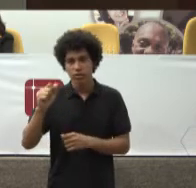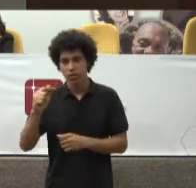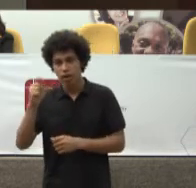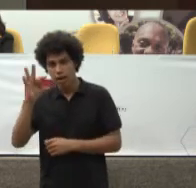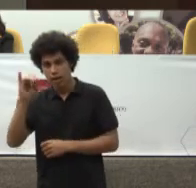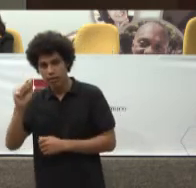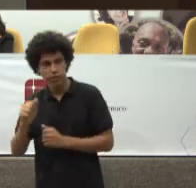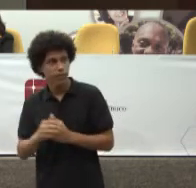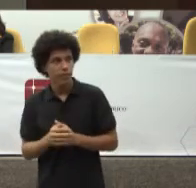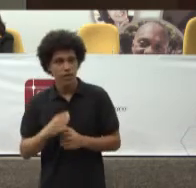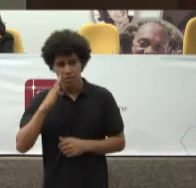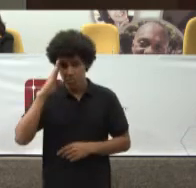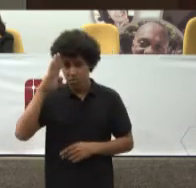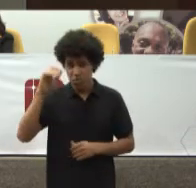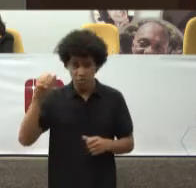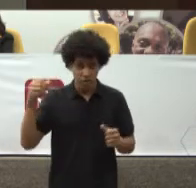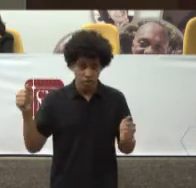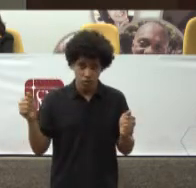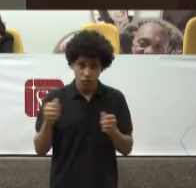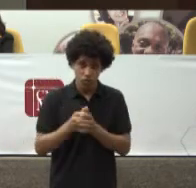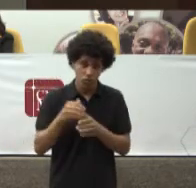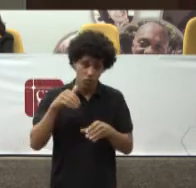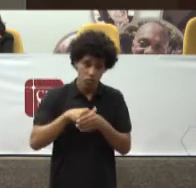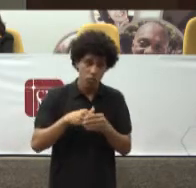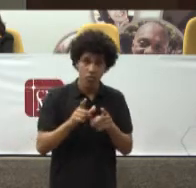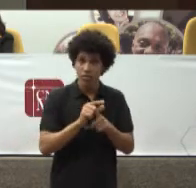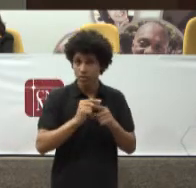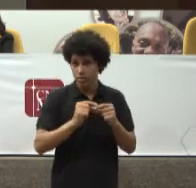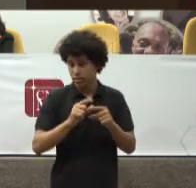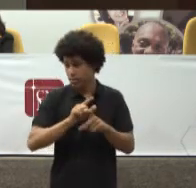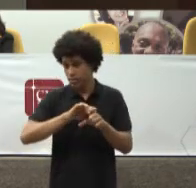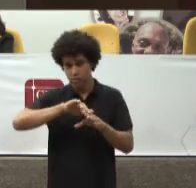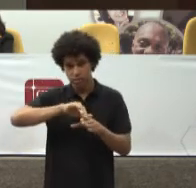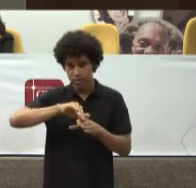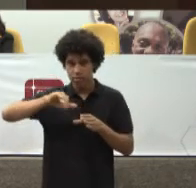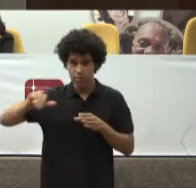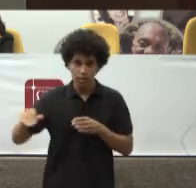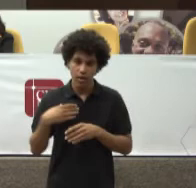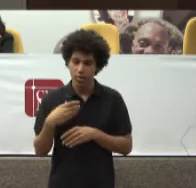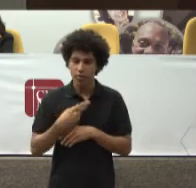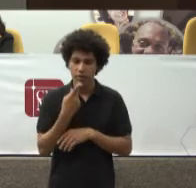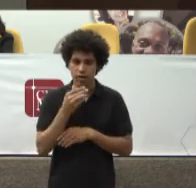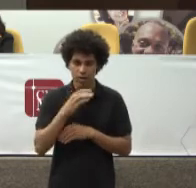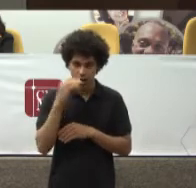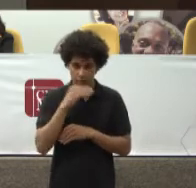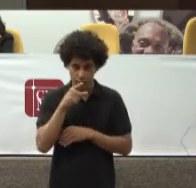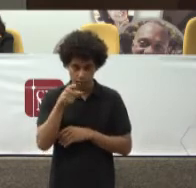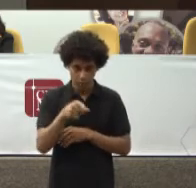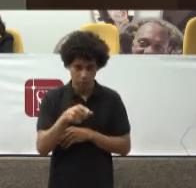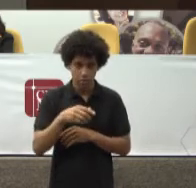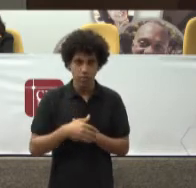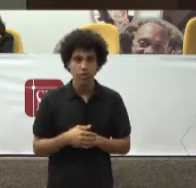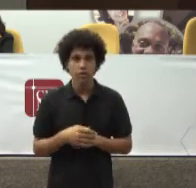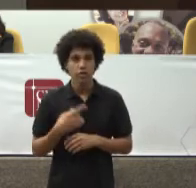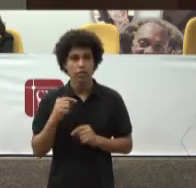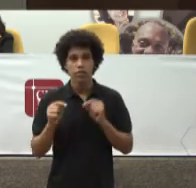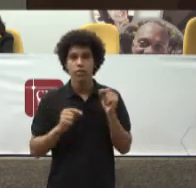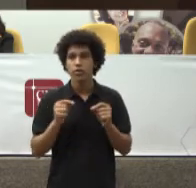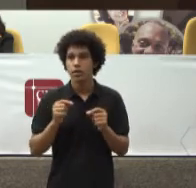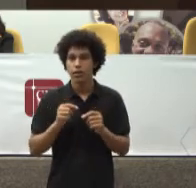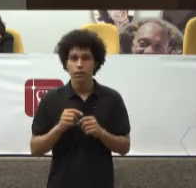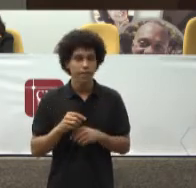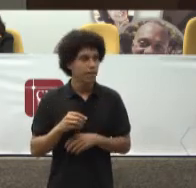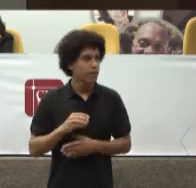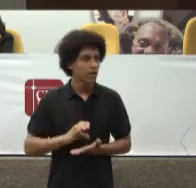Fulcrado E fiz questão De destacar Para os senhores Ainda que Rapidamente Naquilo que a Conferência Nacional de Saúde Propunha